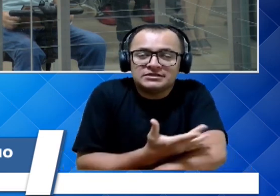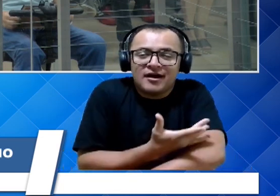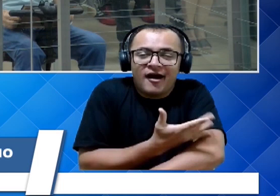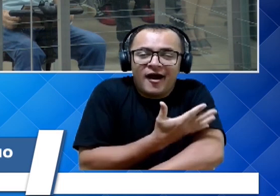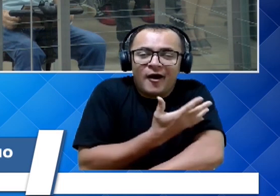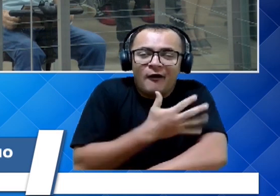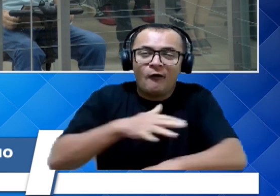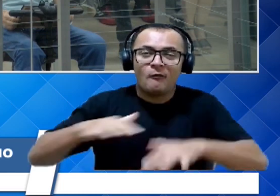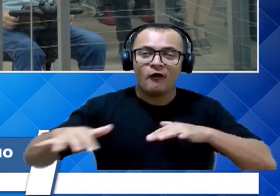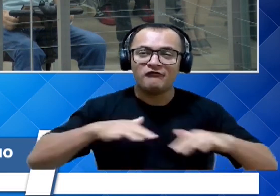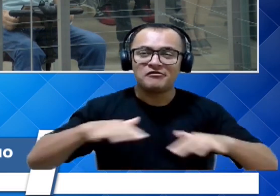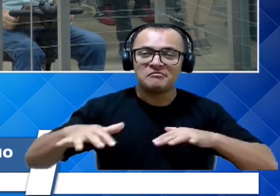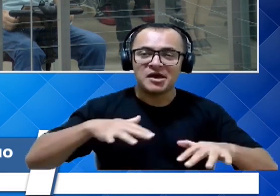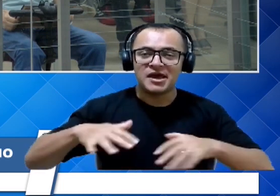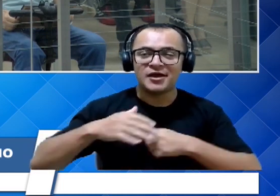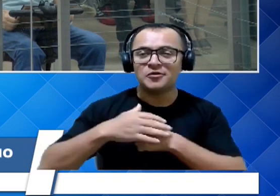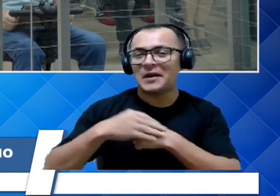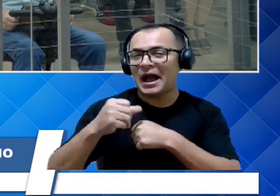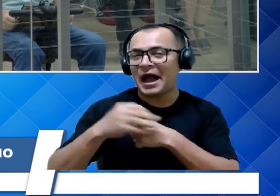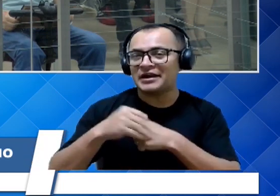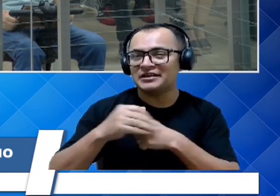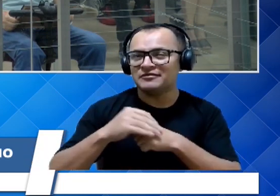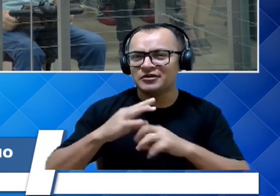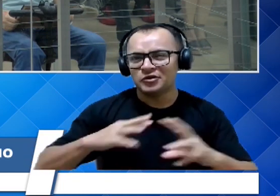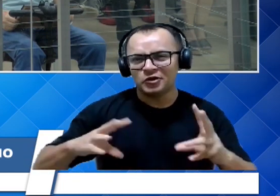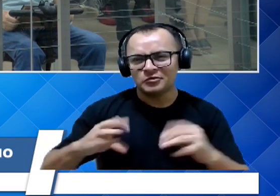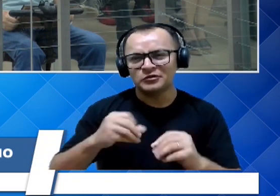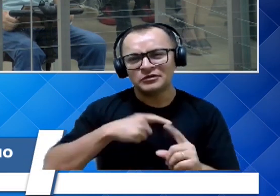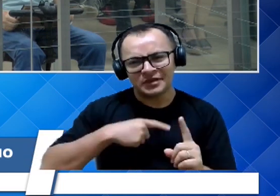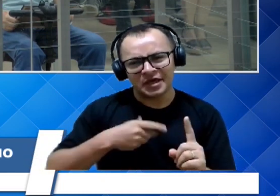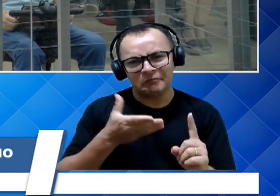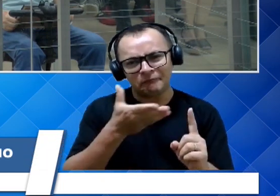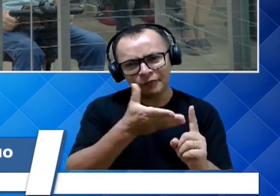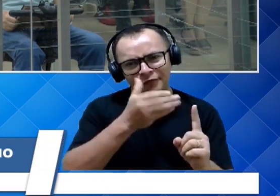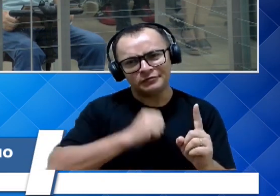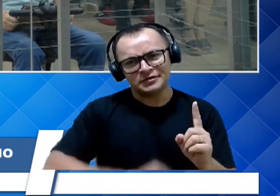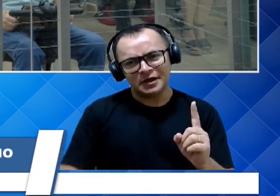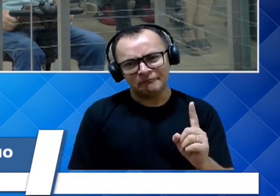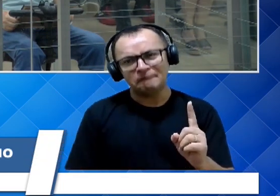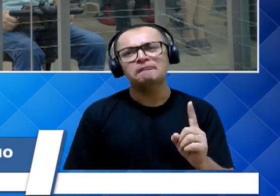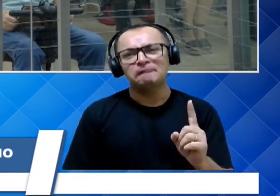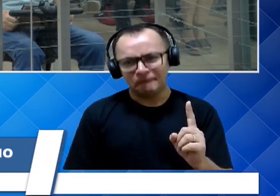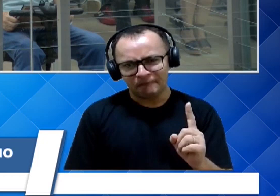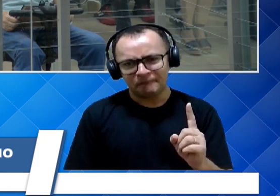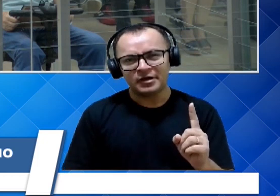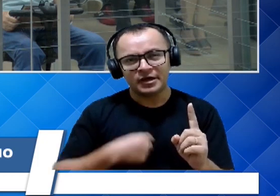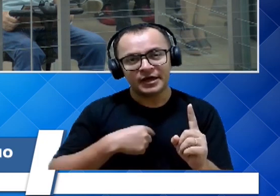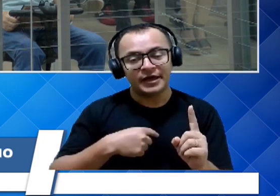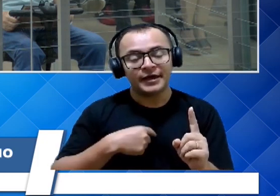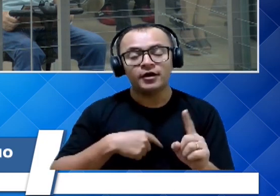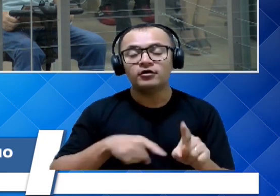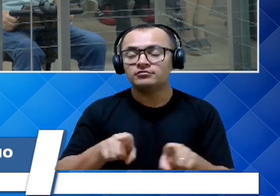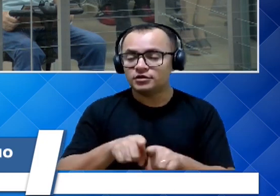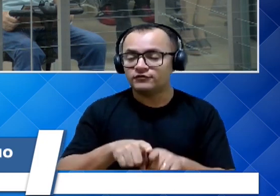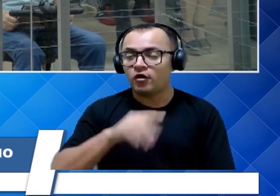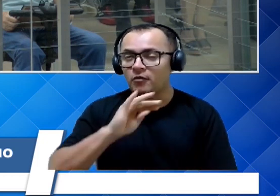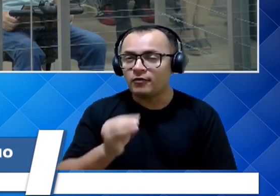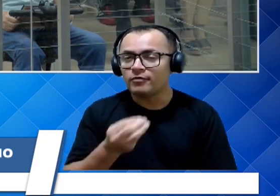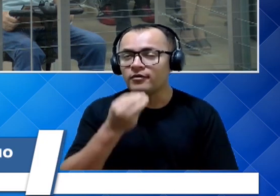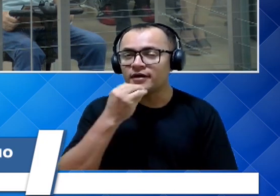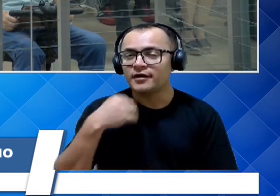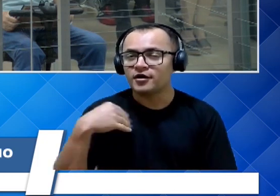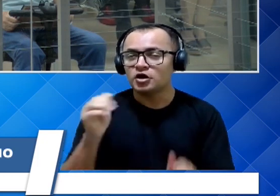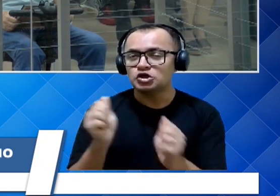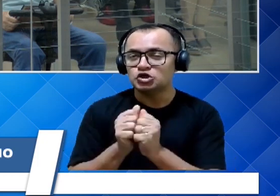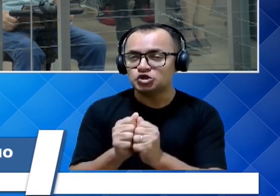carinho que todos têm pelo senhor, viu, seu Edson? Eu tive a oportunidade de conviver um pouco com senhor lá nas quadras